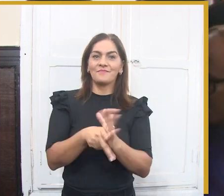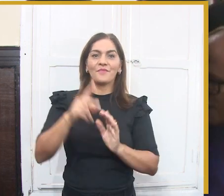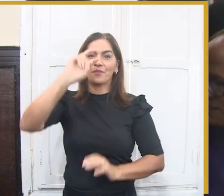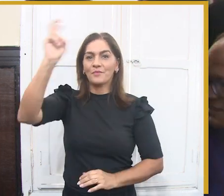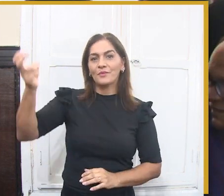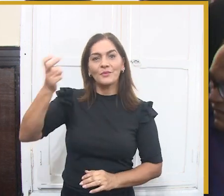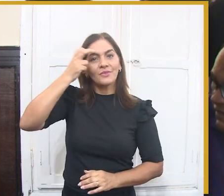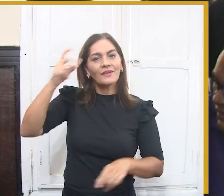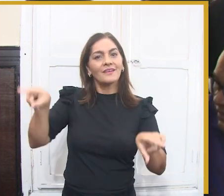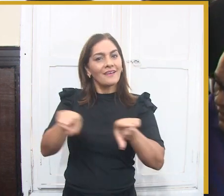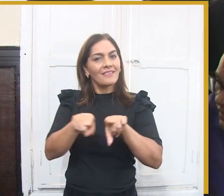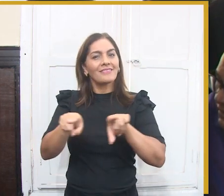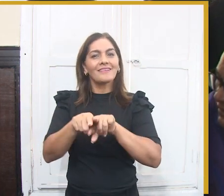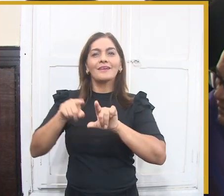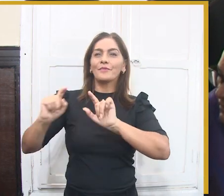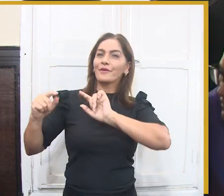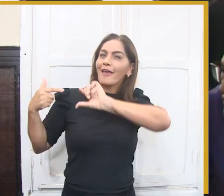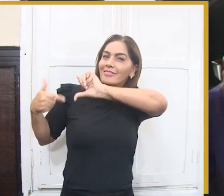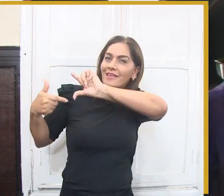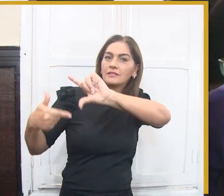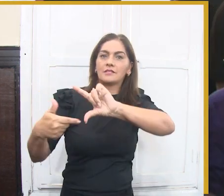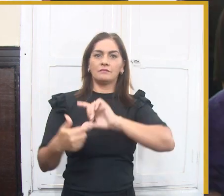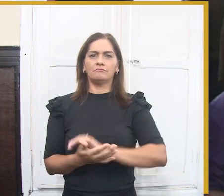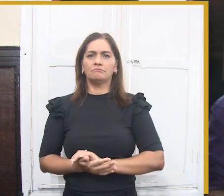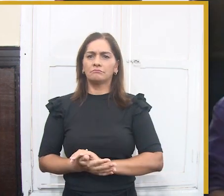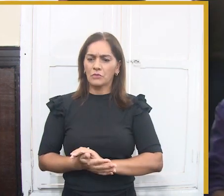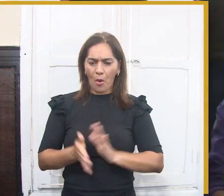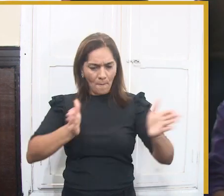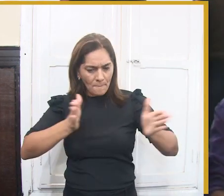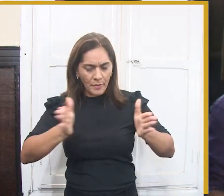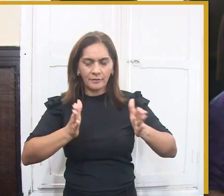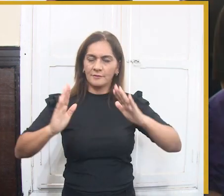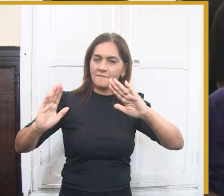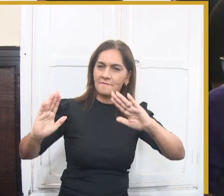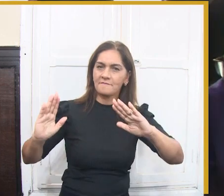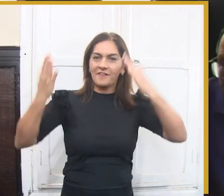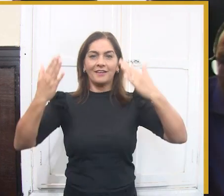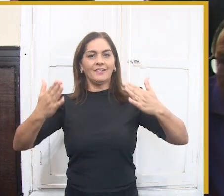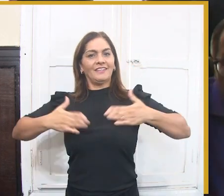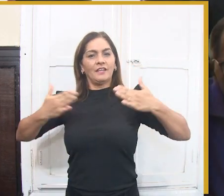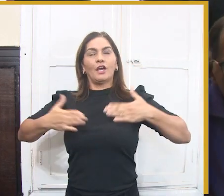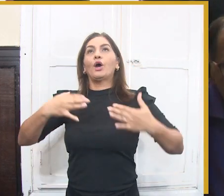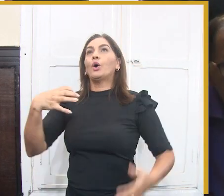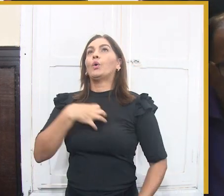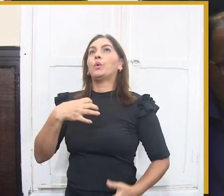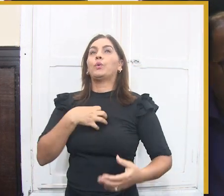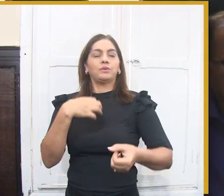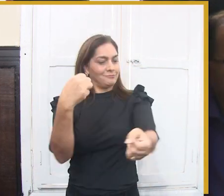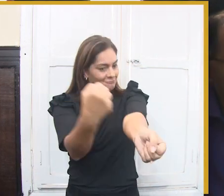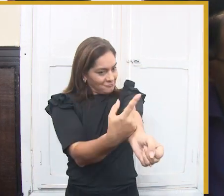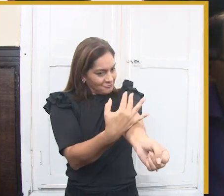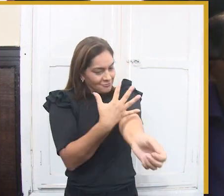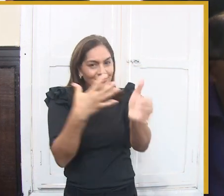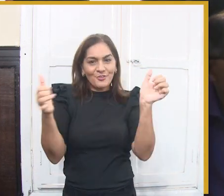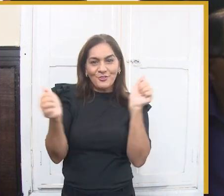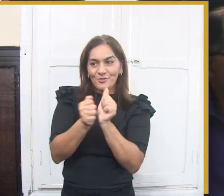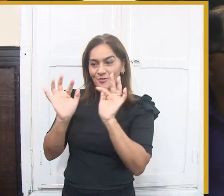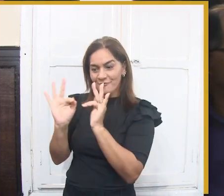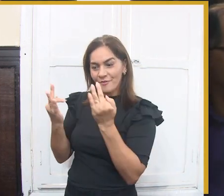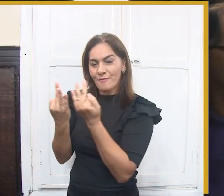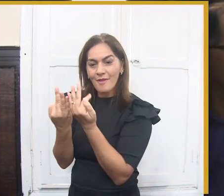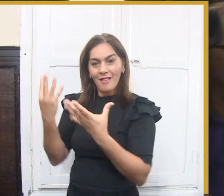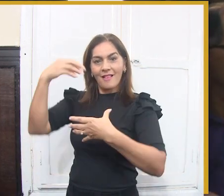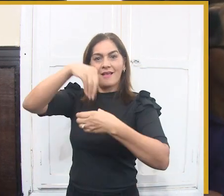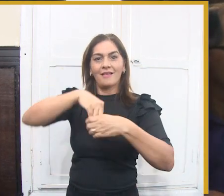Esse ano teremos uma edição super especial do nosso maior São João do Mundo. Completamos 40